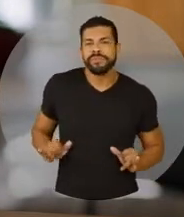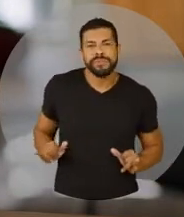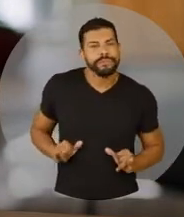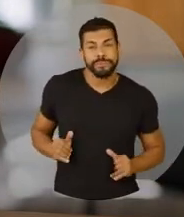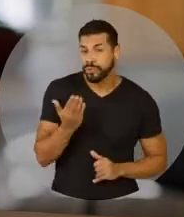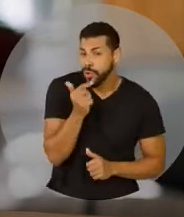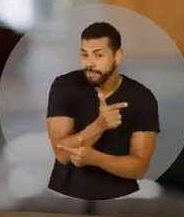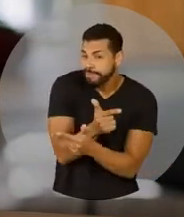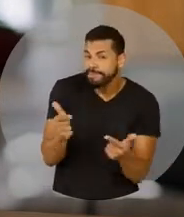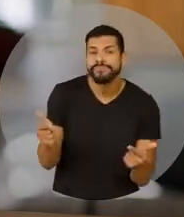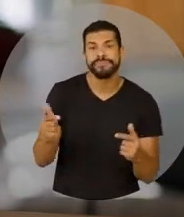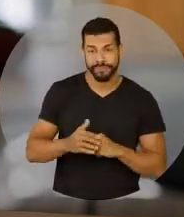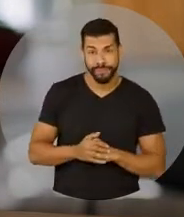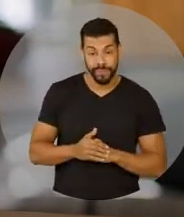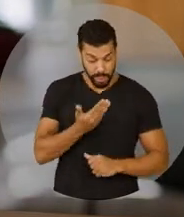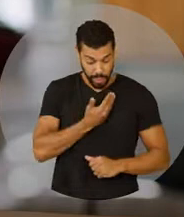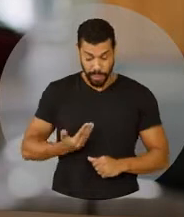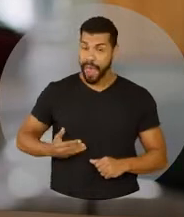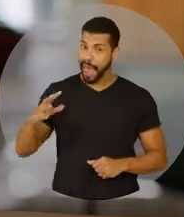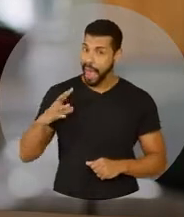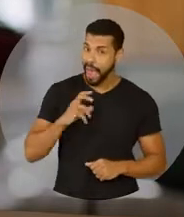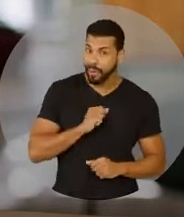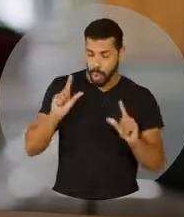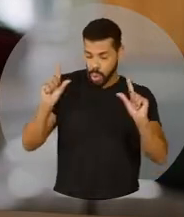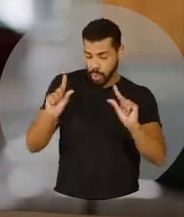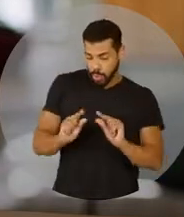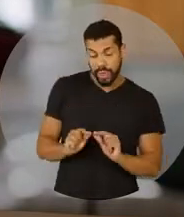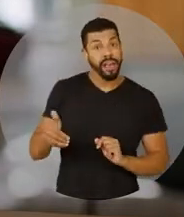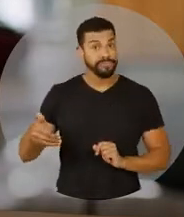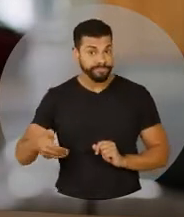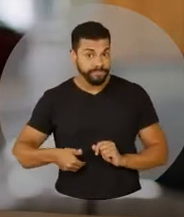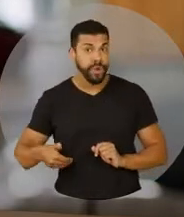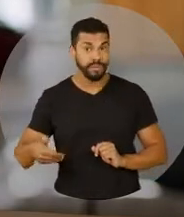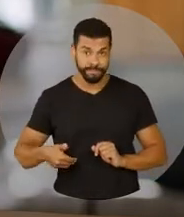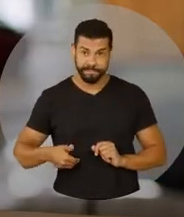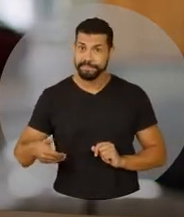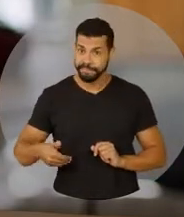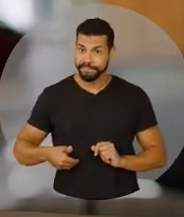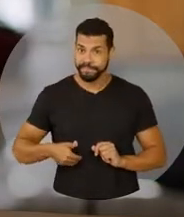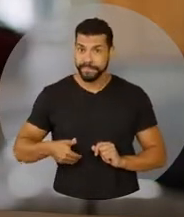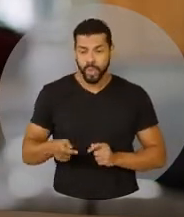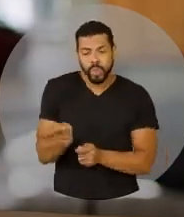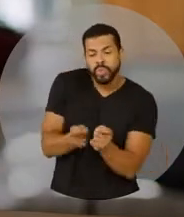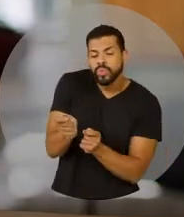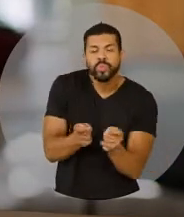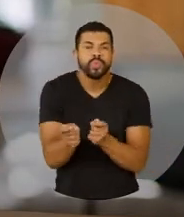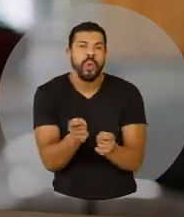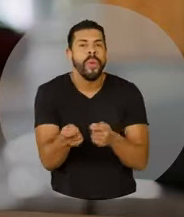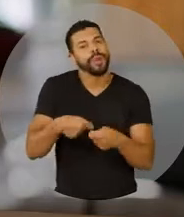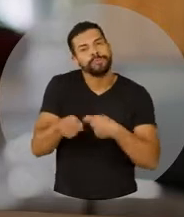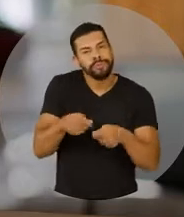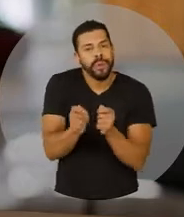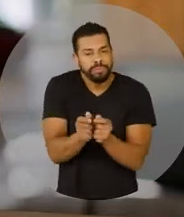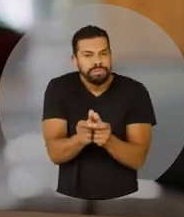alimentar seus filhos. Foi governando com amor que tiramos o Brasil do mapa da fome, sem deixar de manter as contas do país em ordem